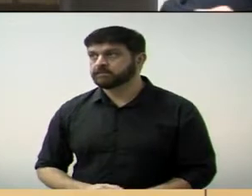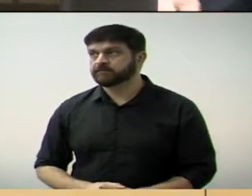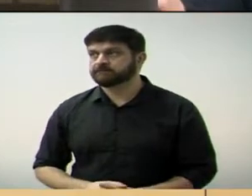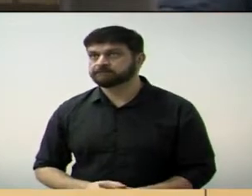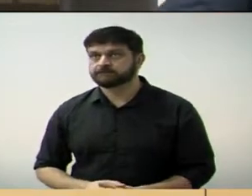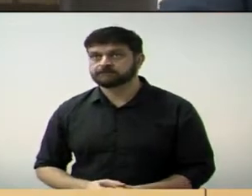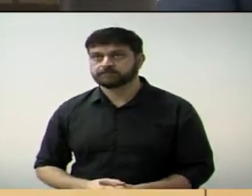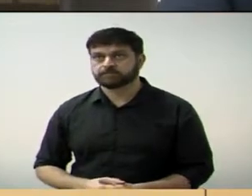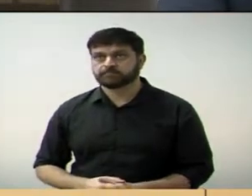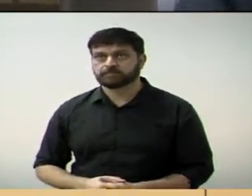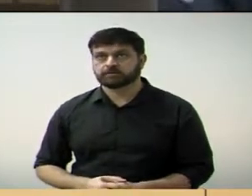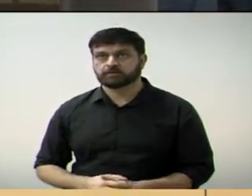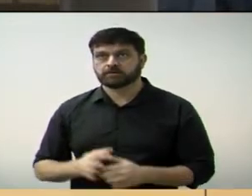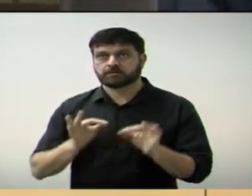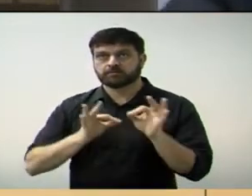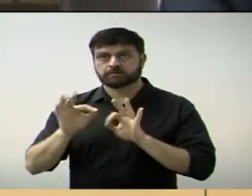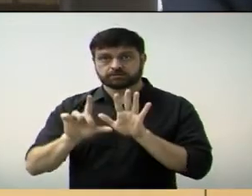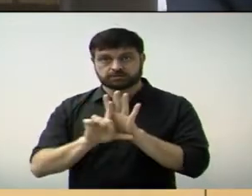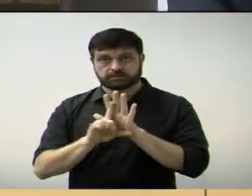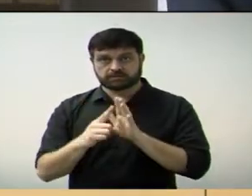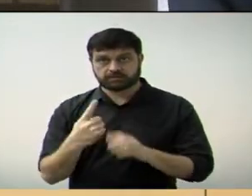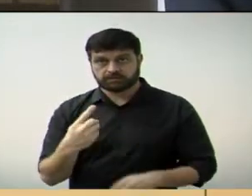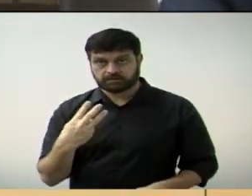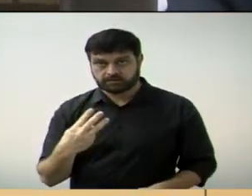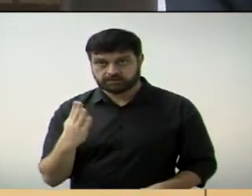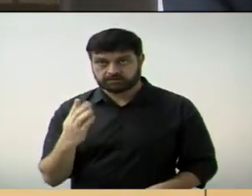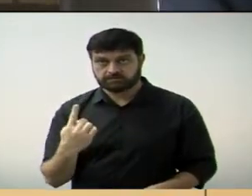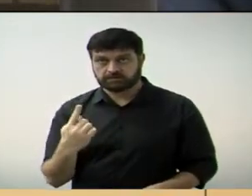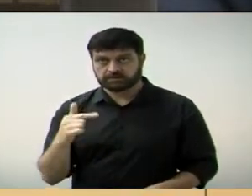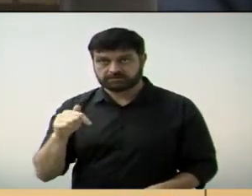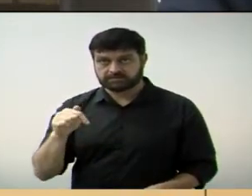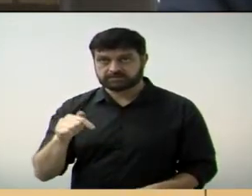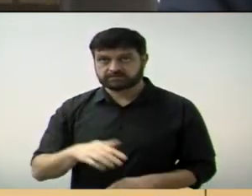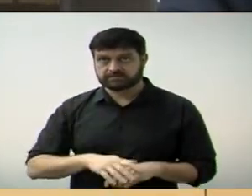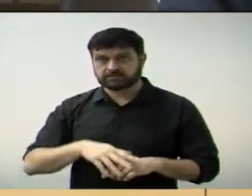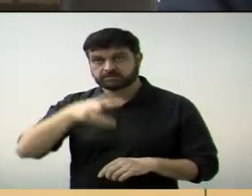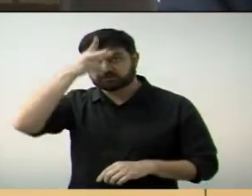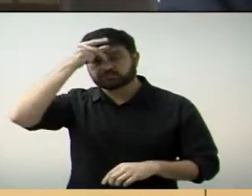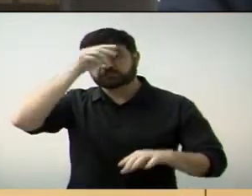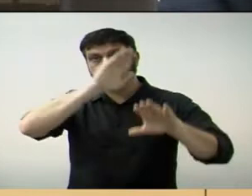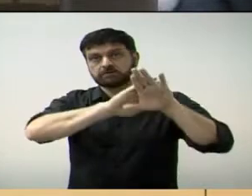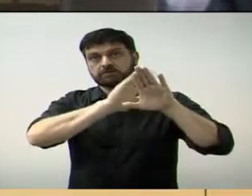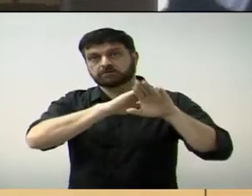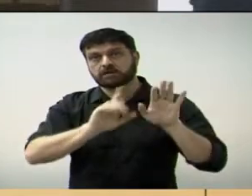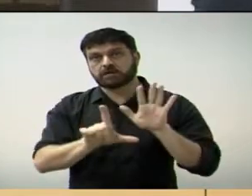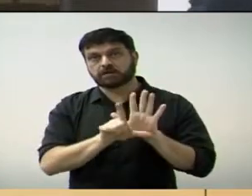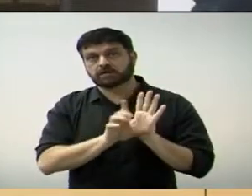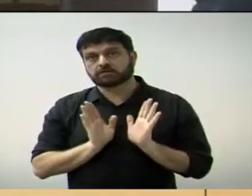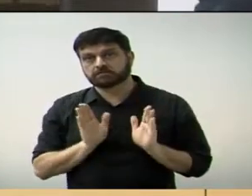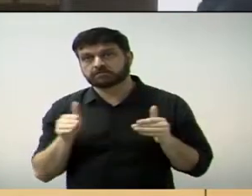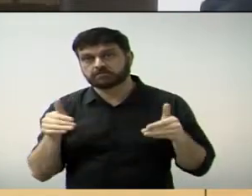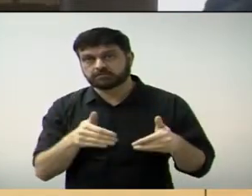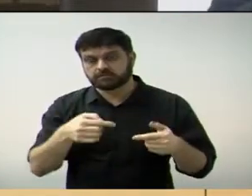O projeto de lei número 13 de 2017 do Executivo está em discussão quanto à sua legalidade.